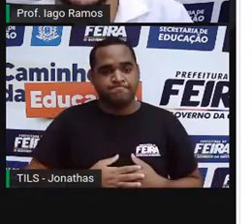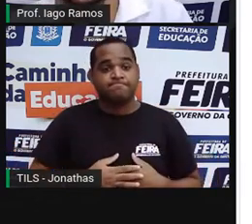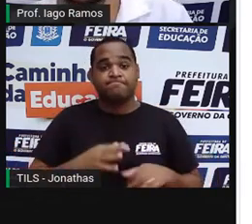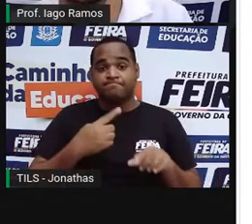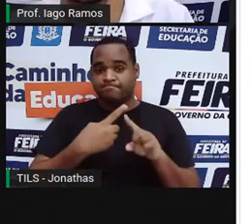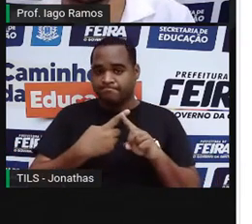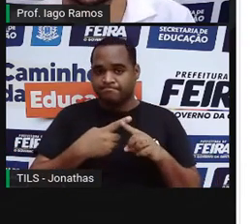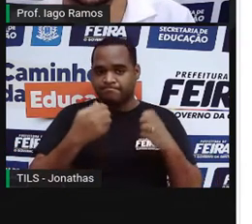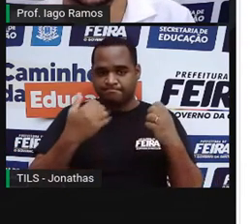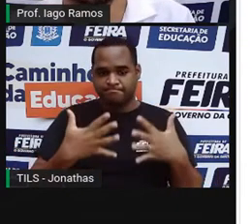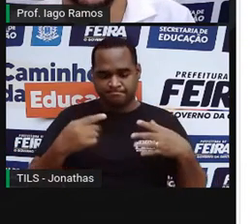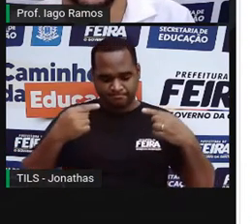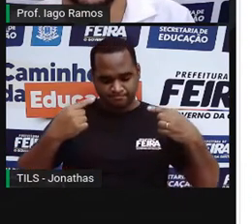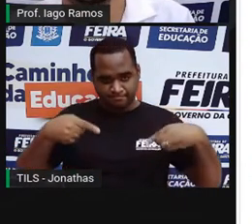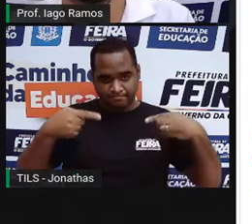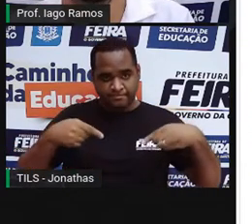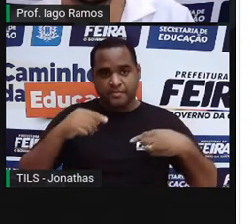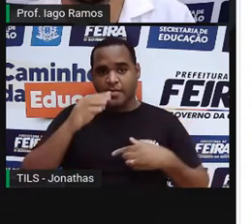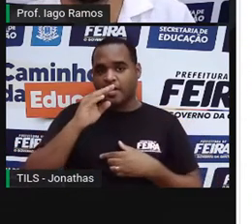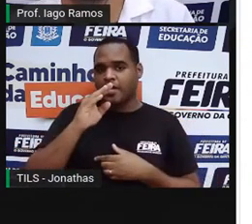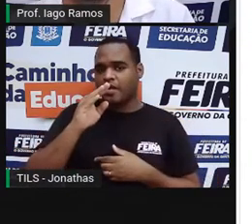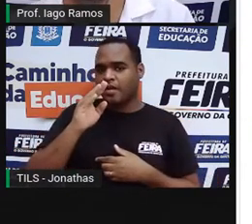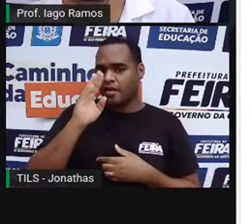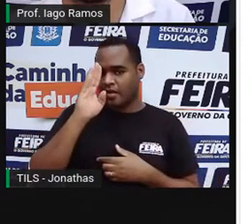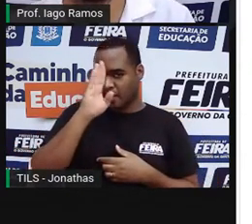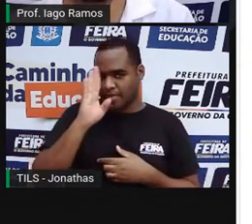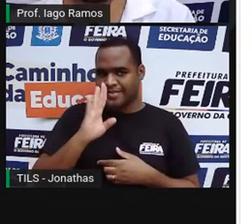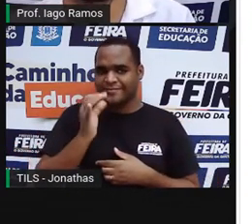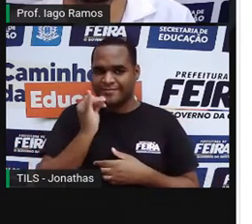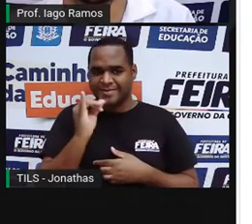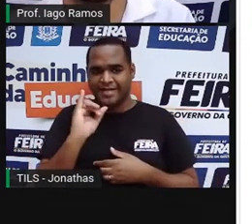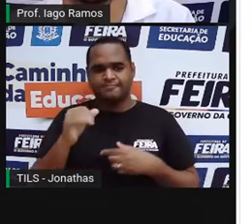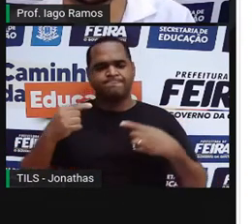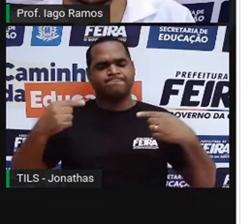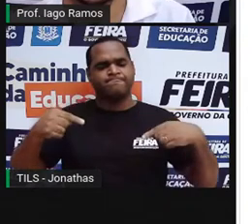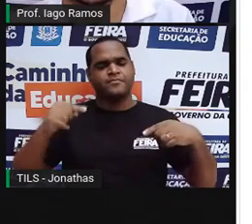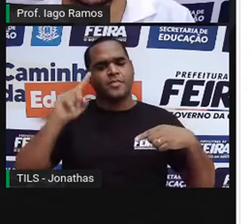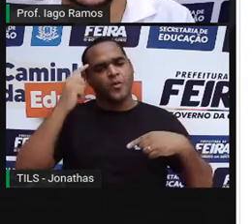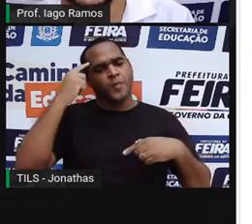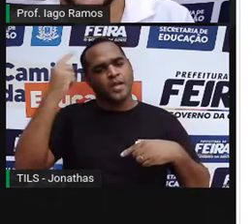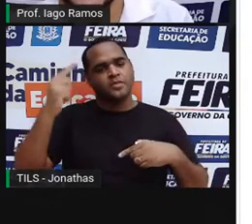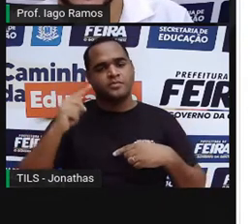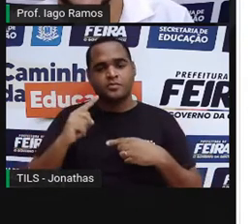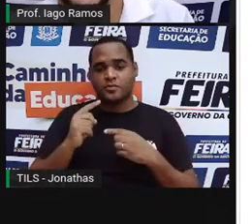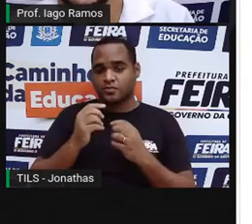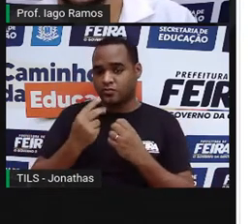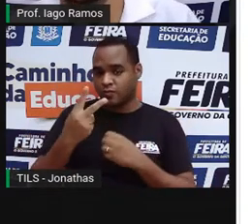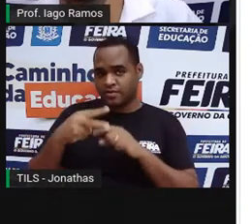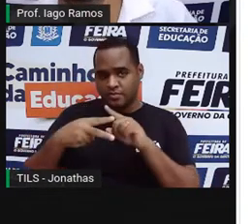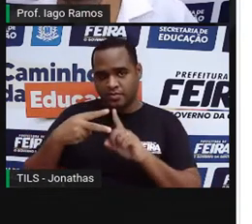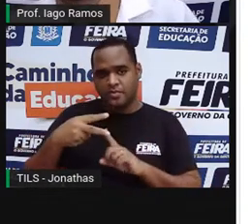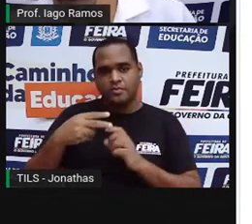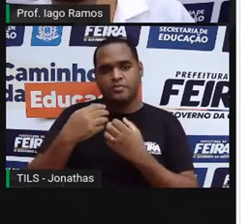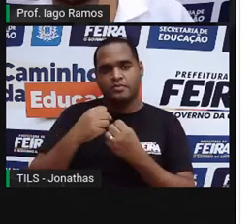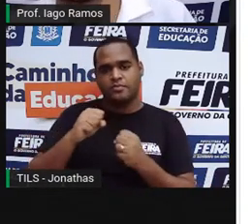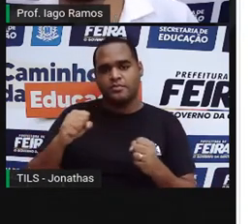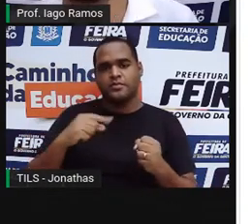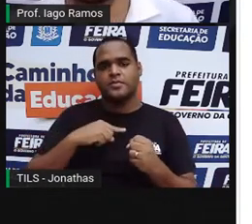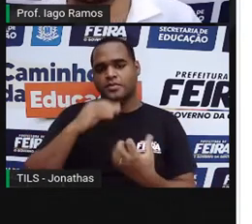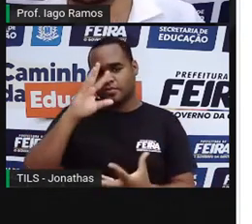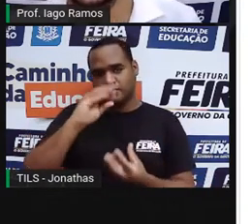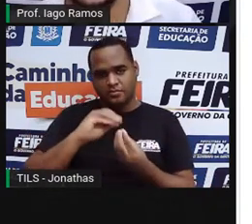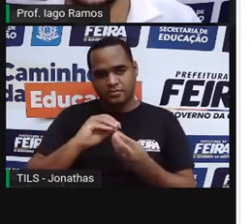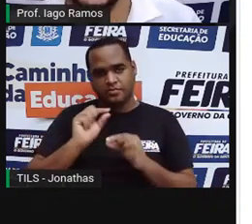na partida de futebol, a gente pode pensar em duas grandezas e tentar entender